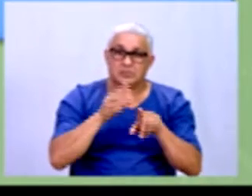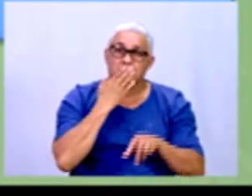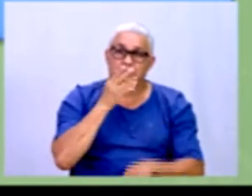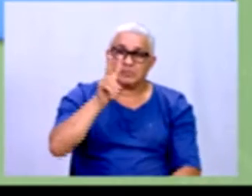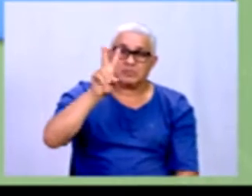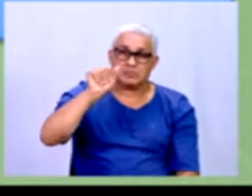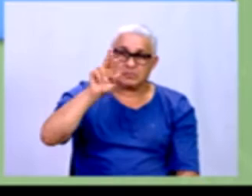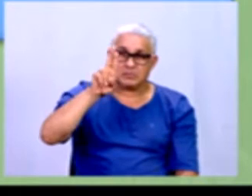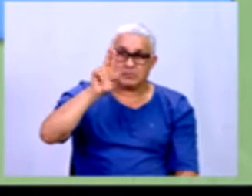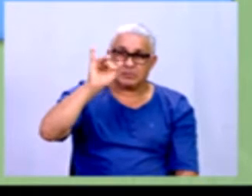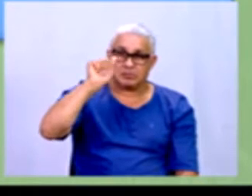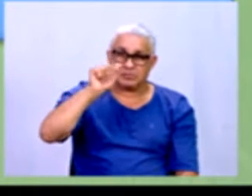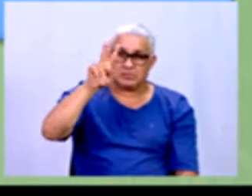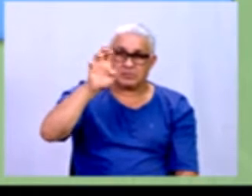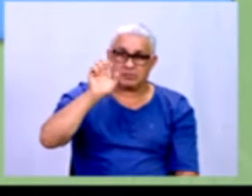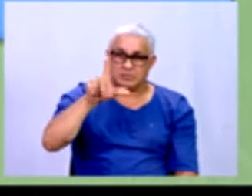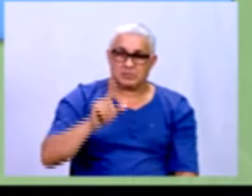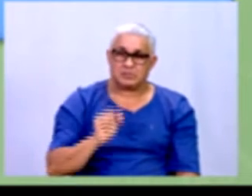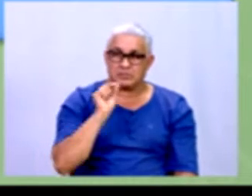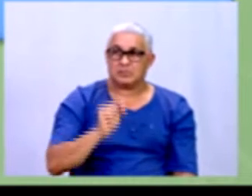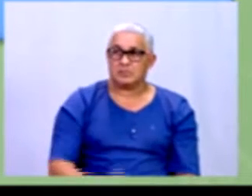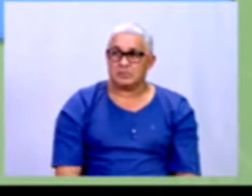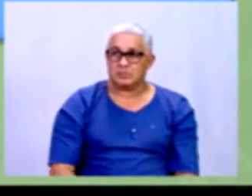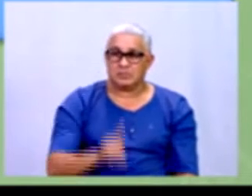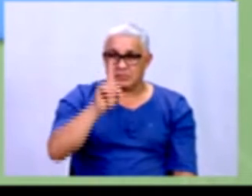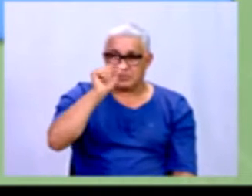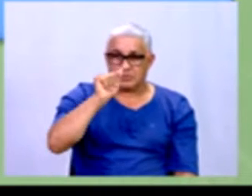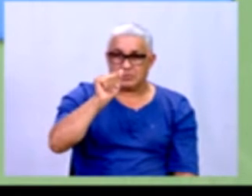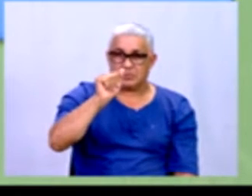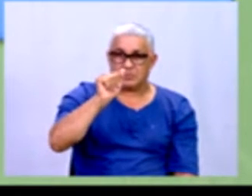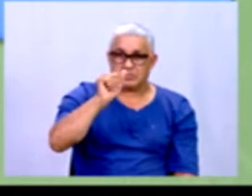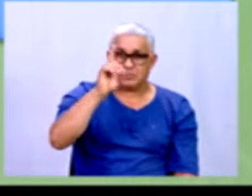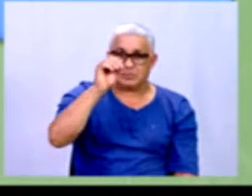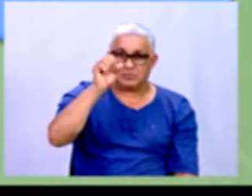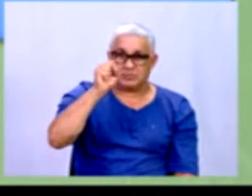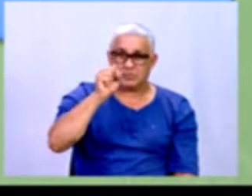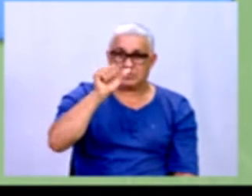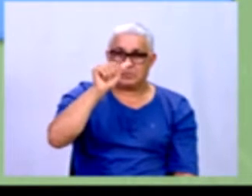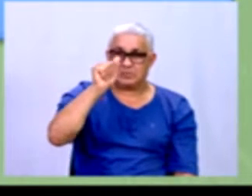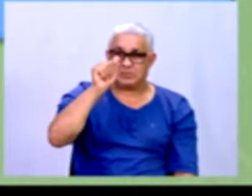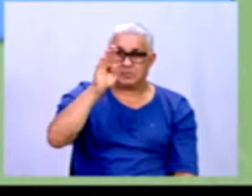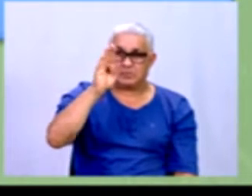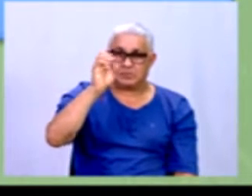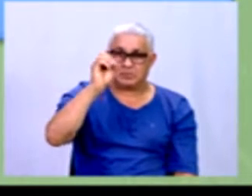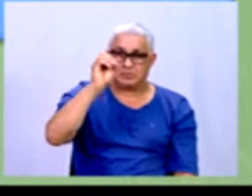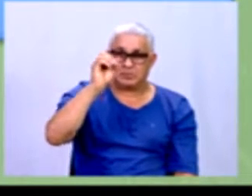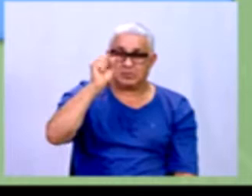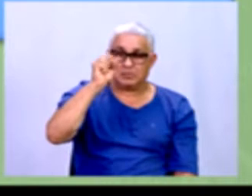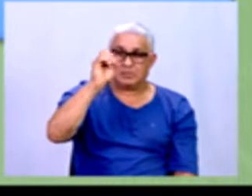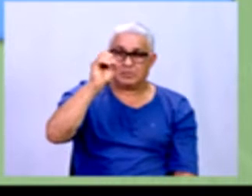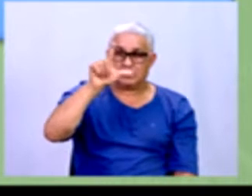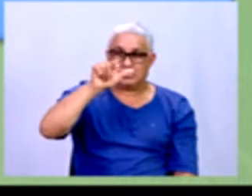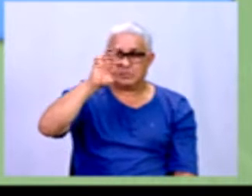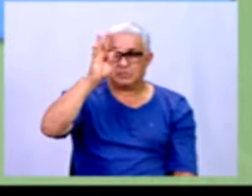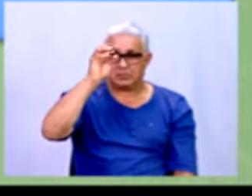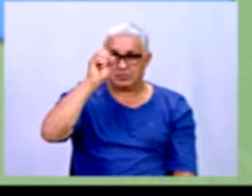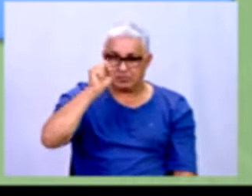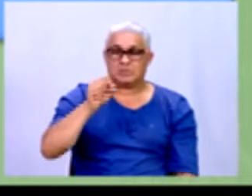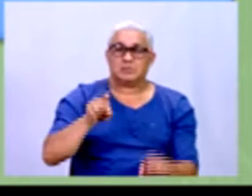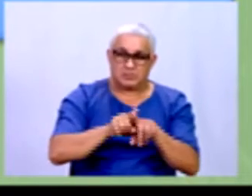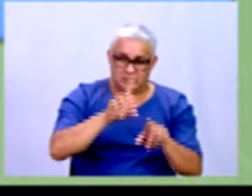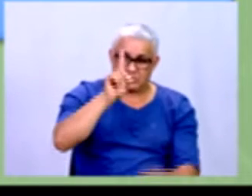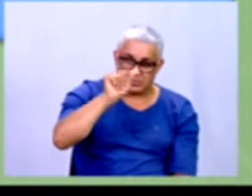Vamos entrar agora falando aqui de dados absolutos e dados relativos. Um